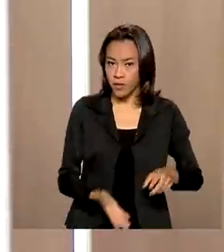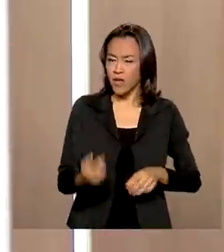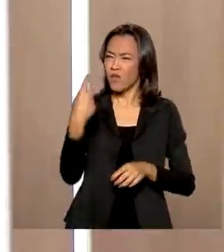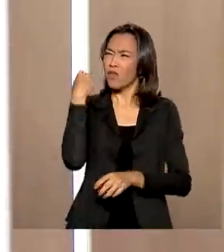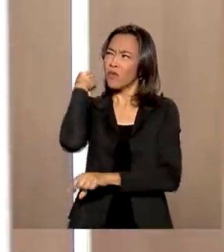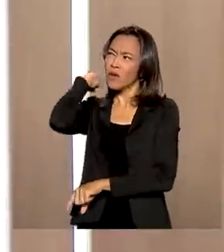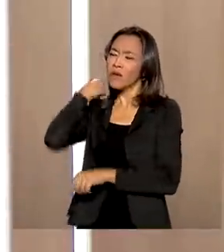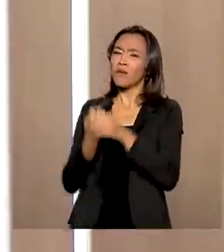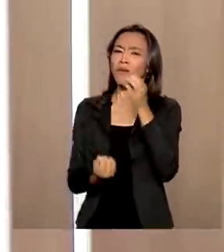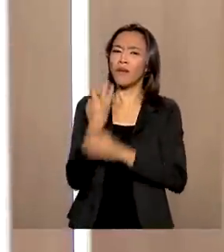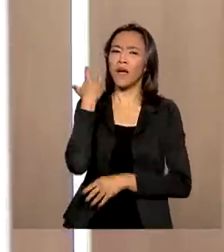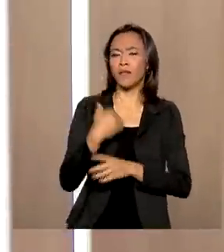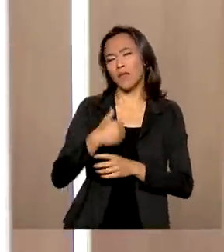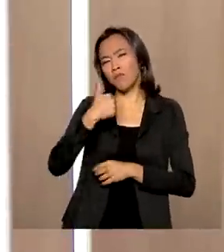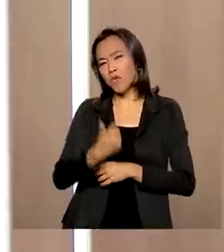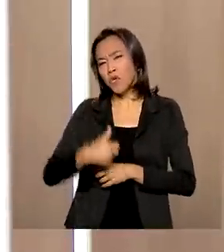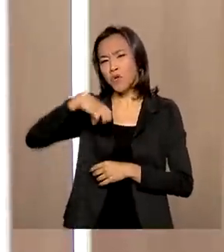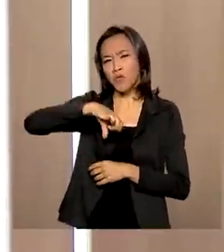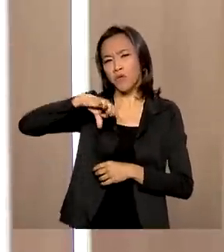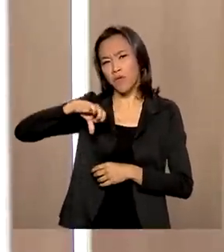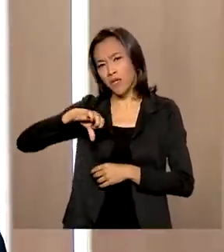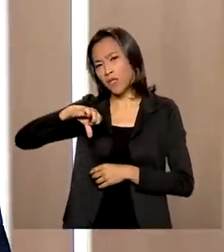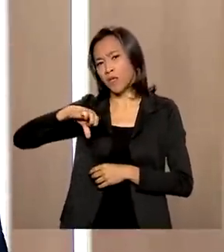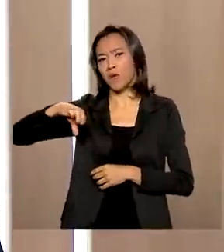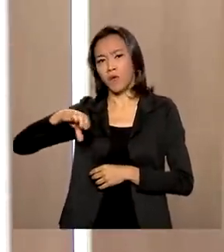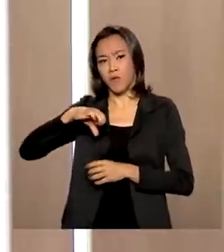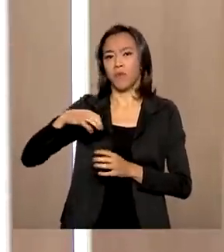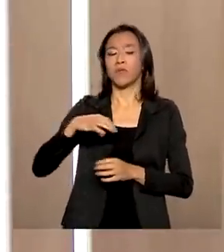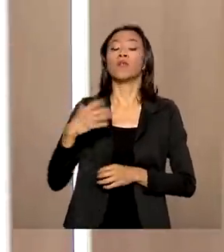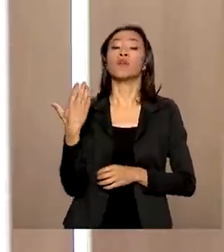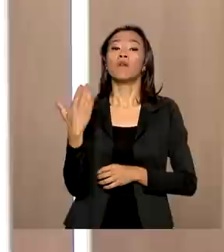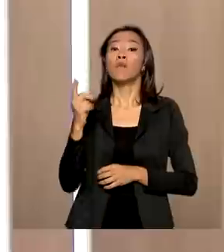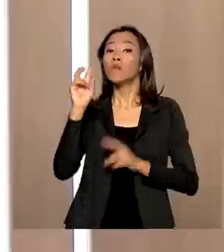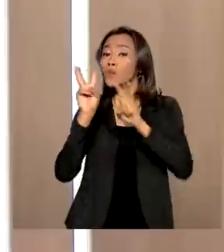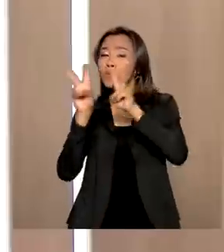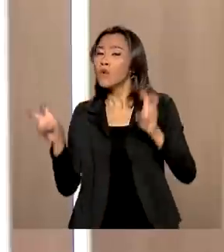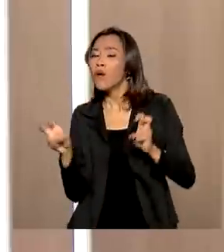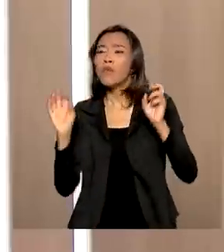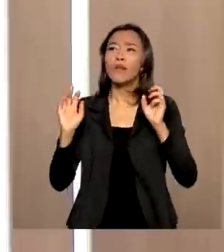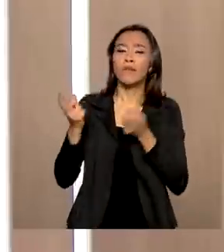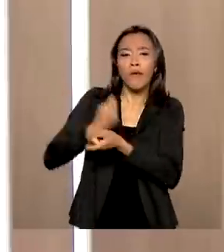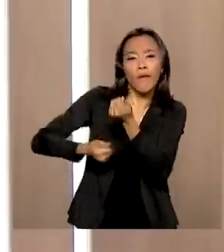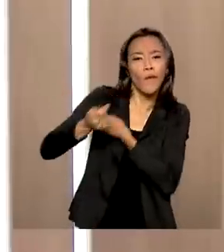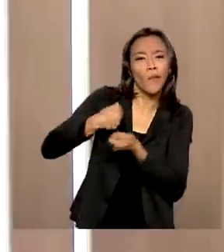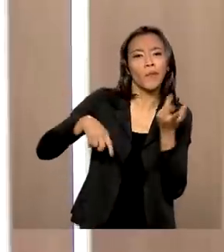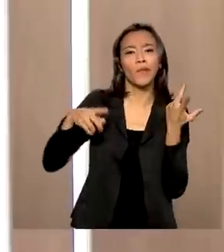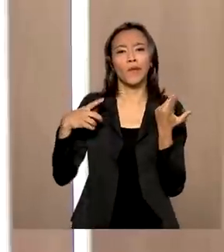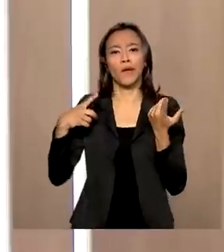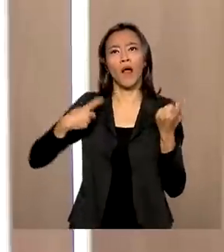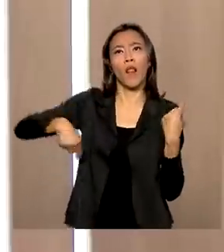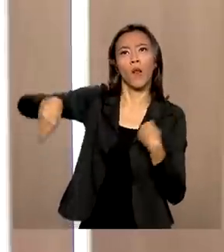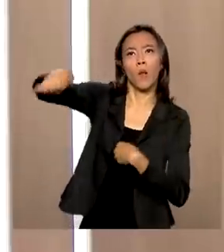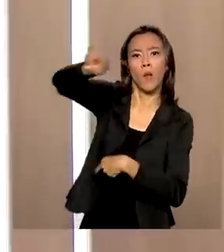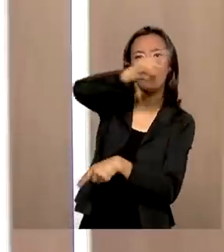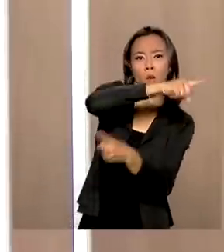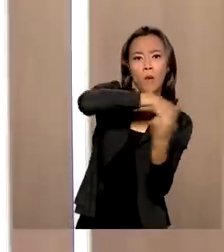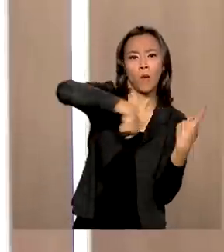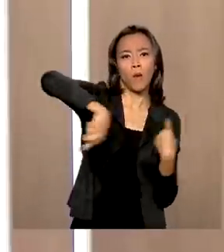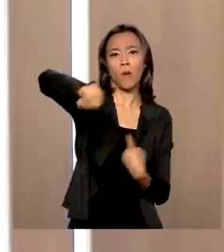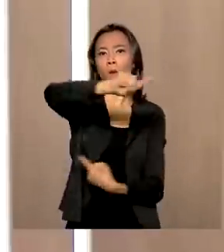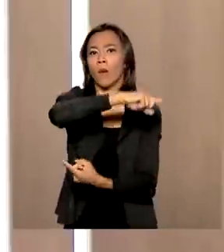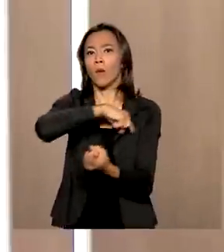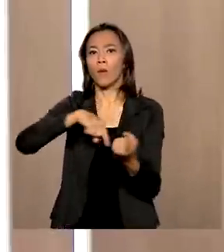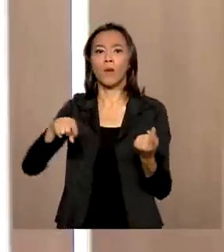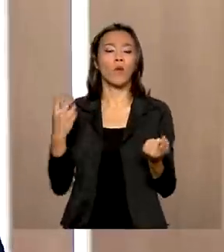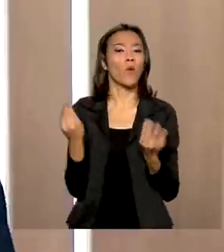lá no final dos anos 90, 98, 99, para tratar de questões econômicas, especialmente ciclos econômicos, recessão, como sair da